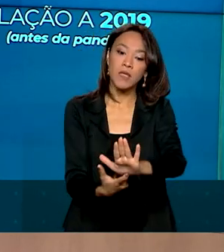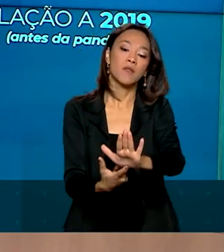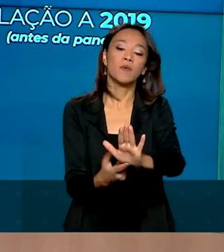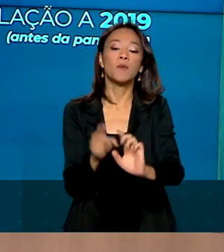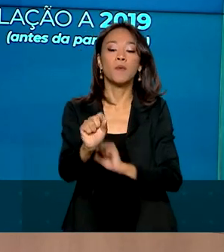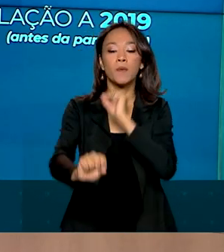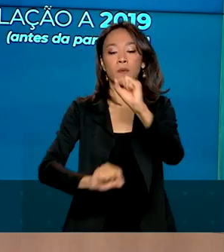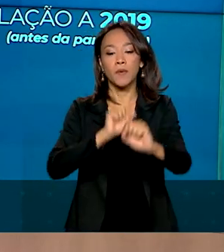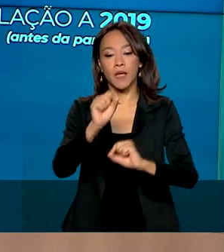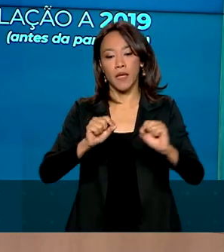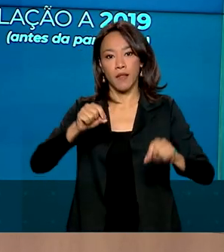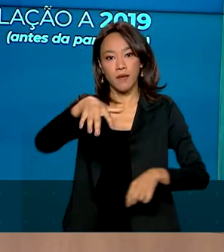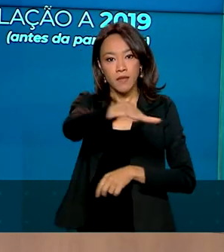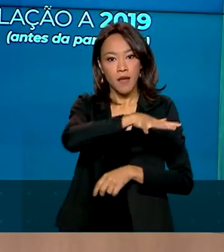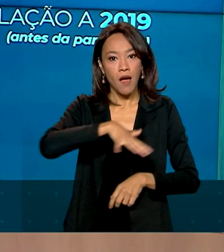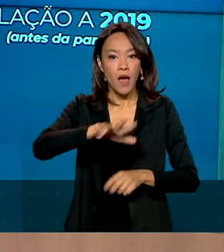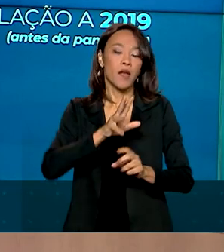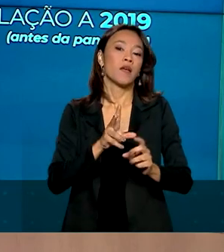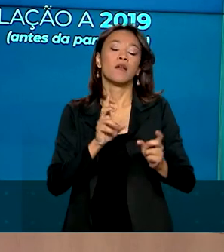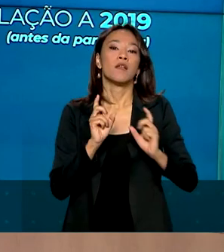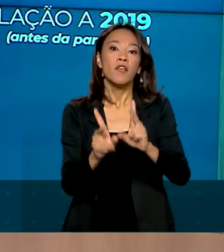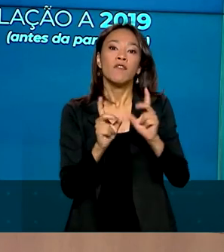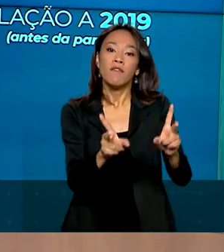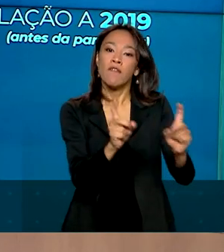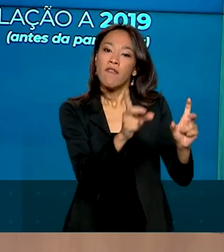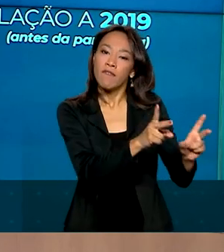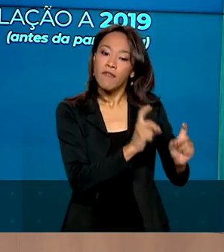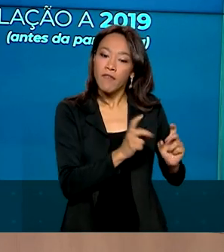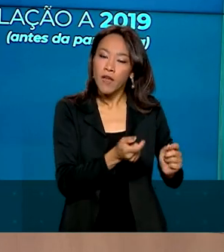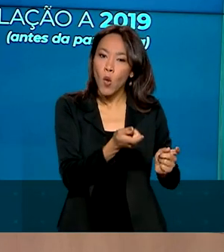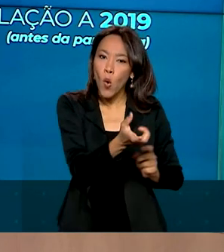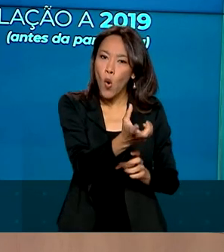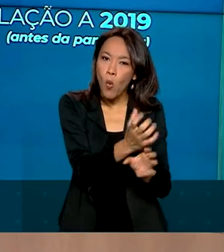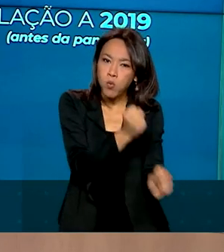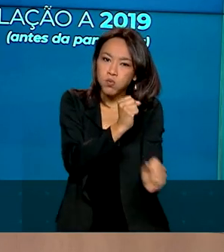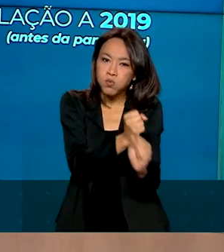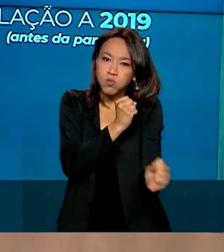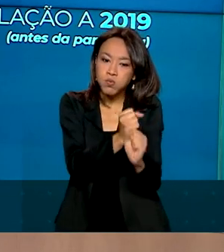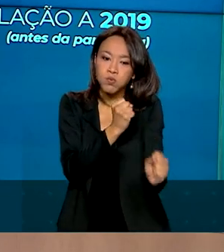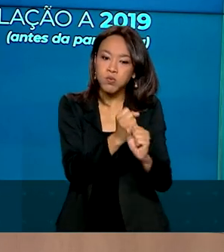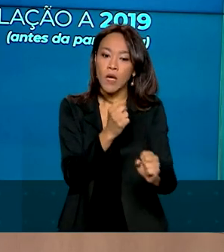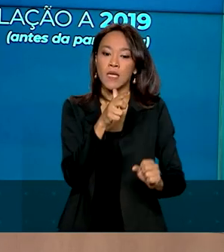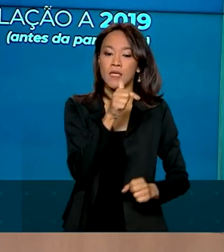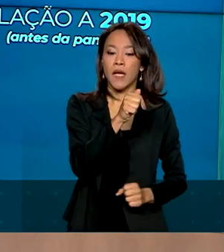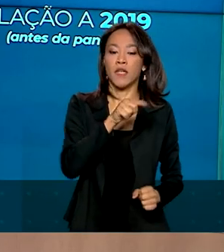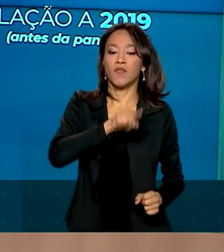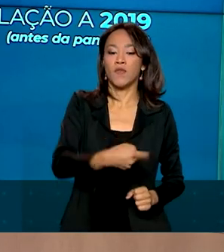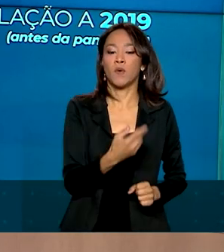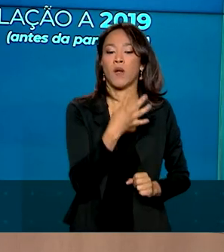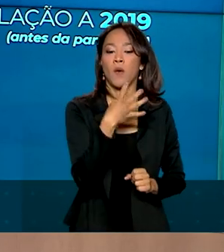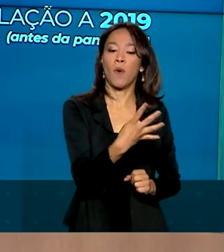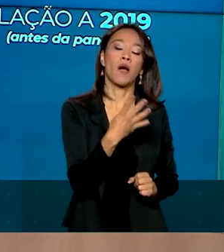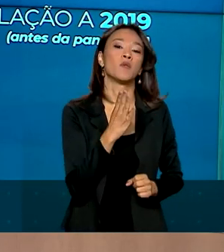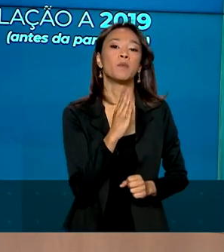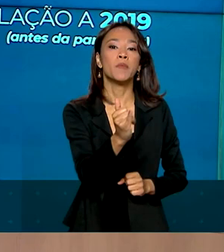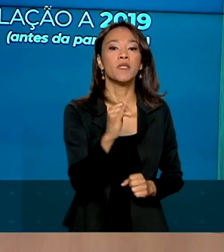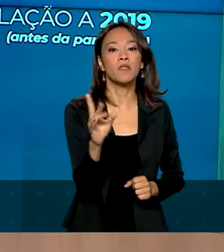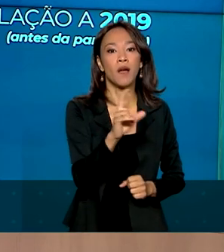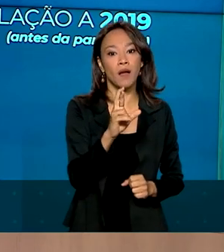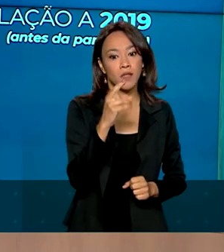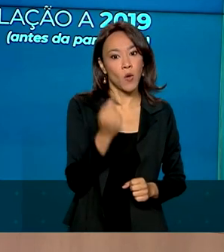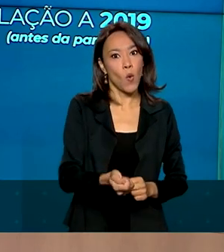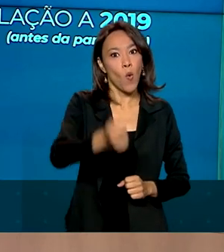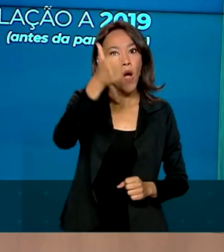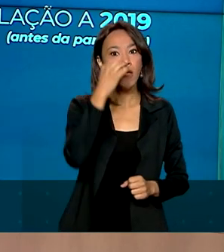do setor varejista para esse ano é que fature em torno de 7,4 bilhões de reais. Veja,